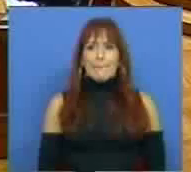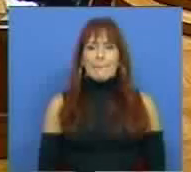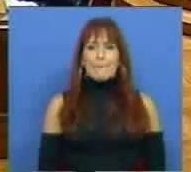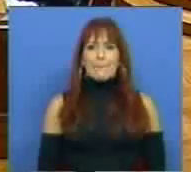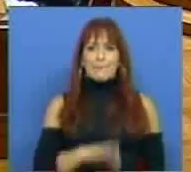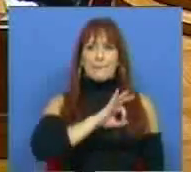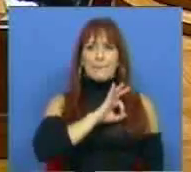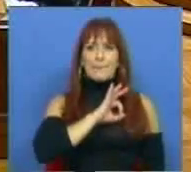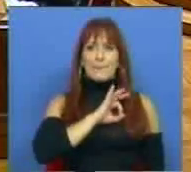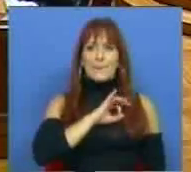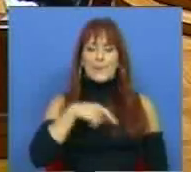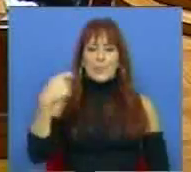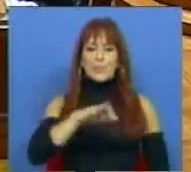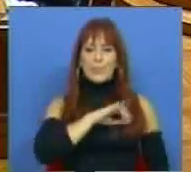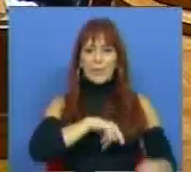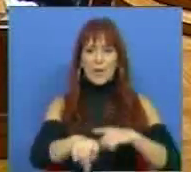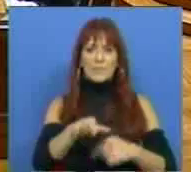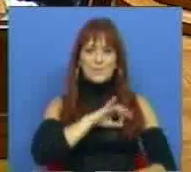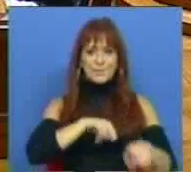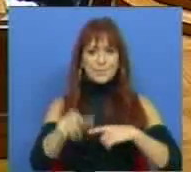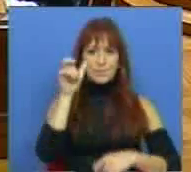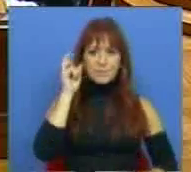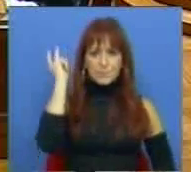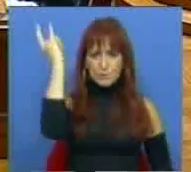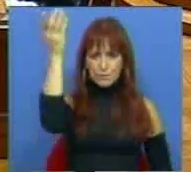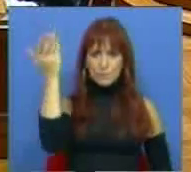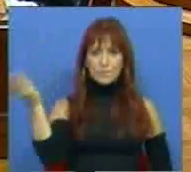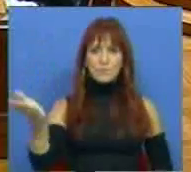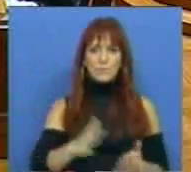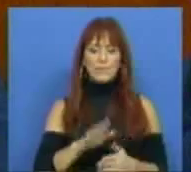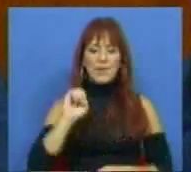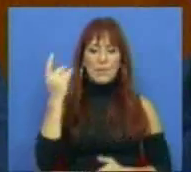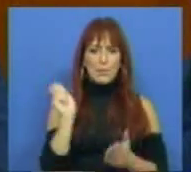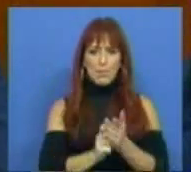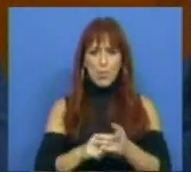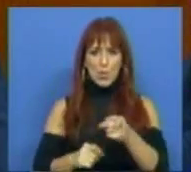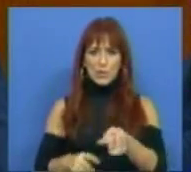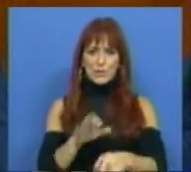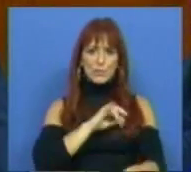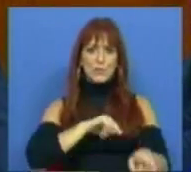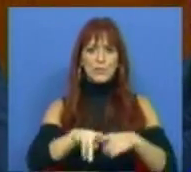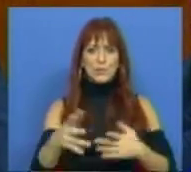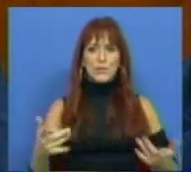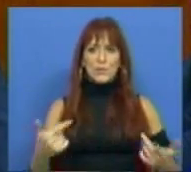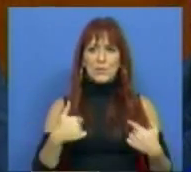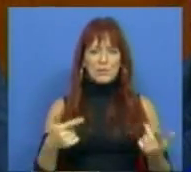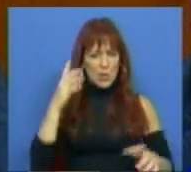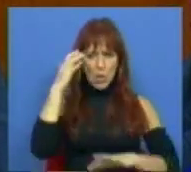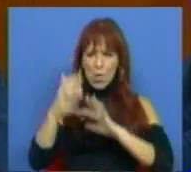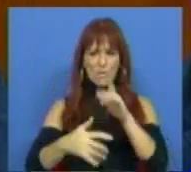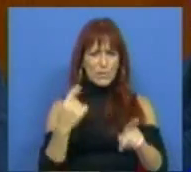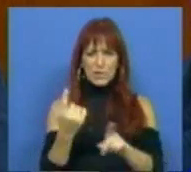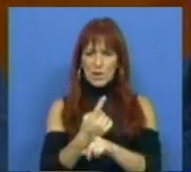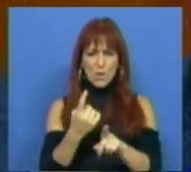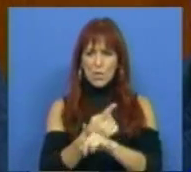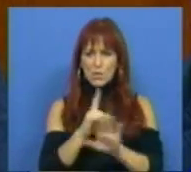Sr. Presidente, Sr. Deputado, Sr. Deputado Francisco Colossão, primeiro ponto, Sr. Deputado, não confunda